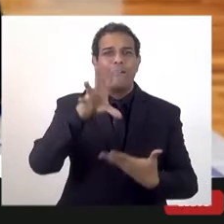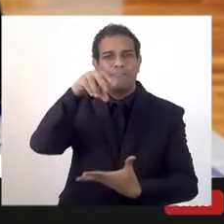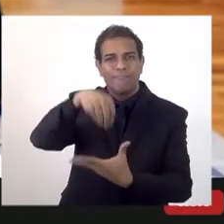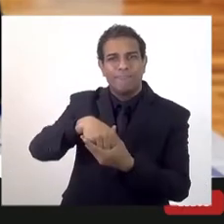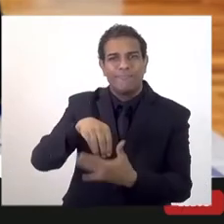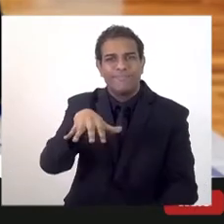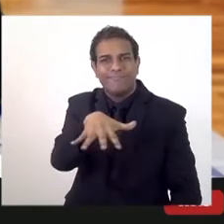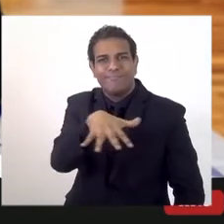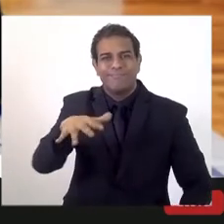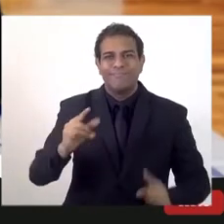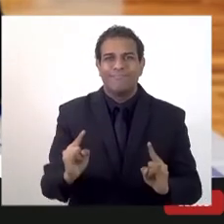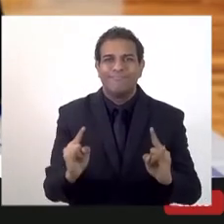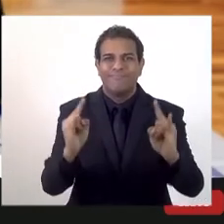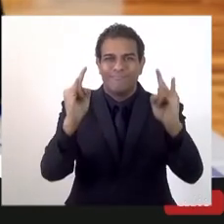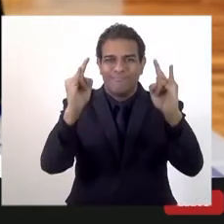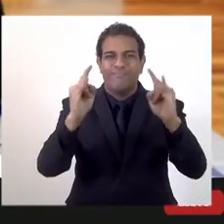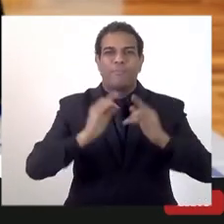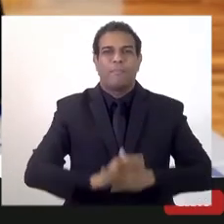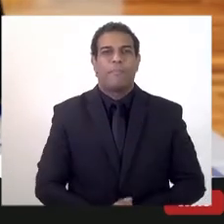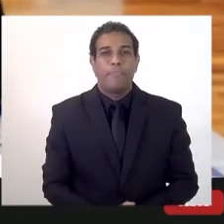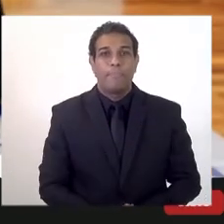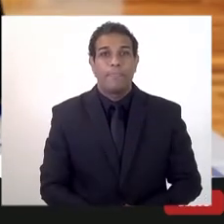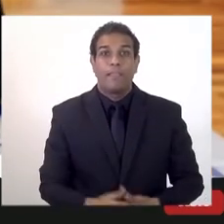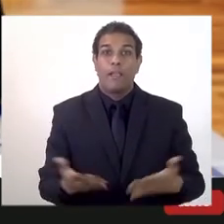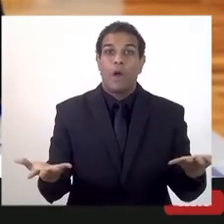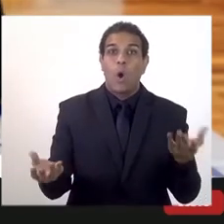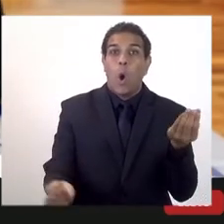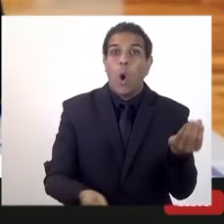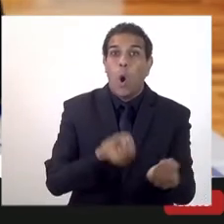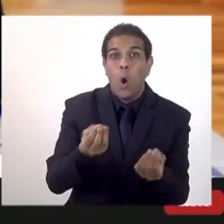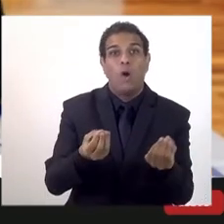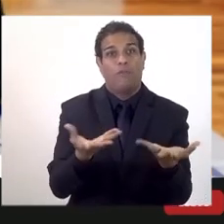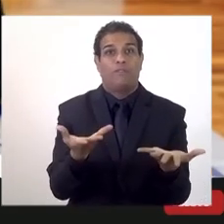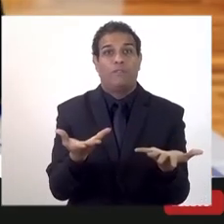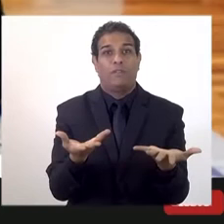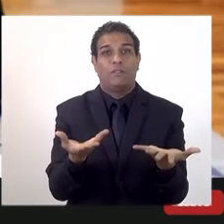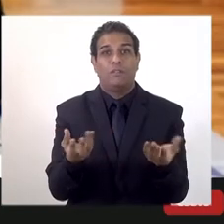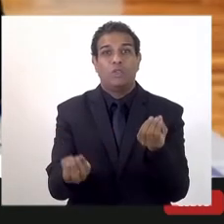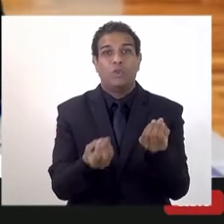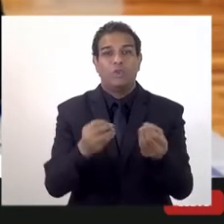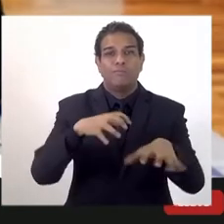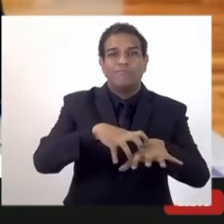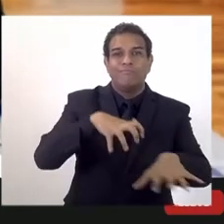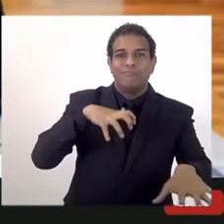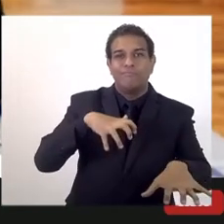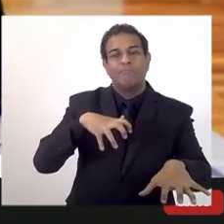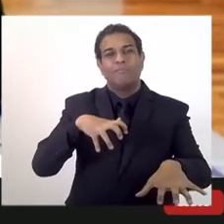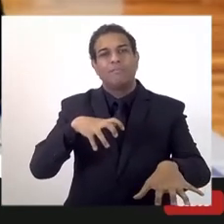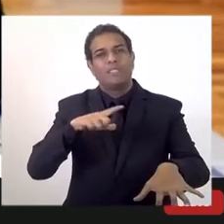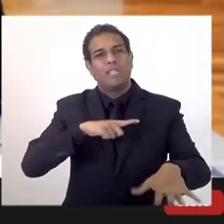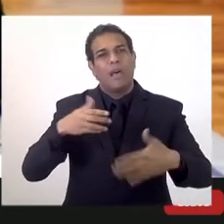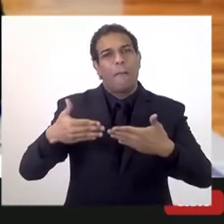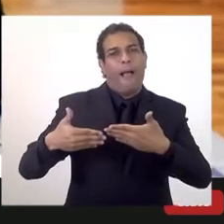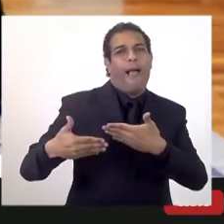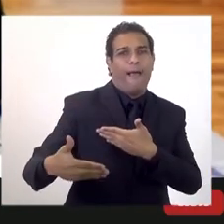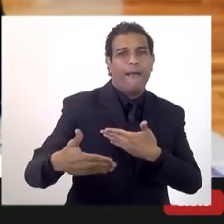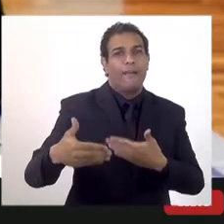falava com a Geisa há pouco para nós fazermos uma presencial, ou semi-presencial, mais uns 30, 45 dias.